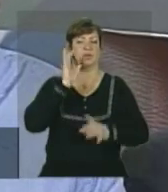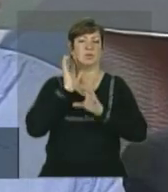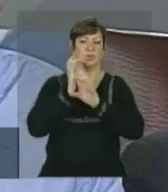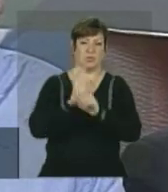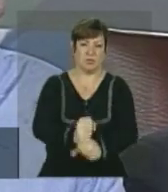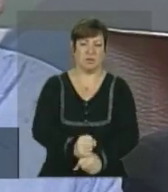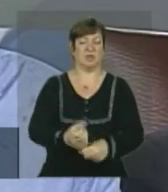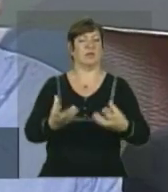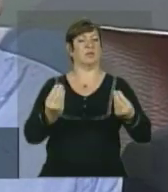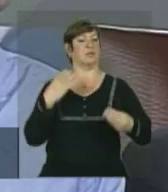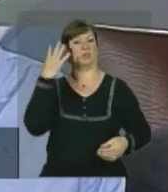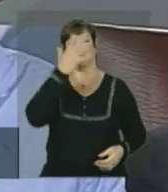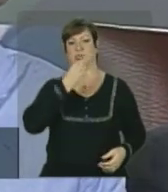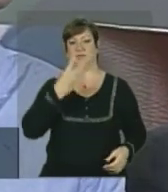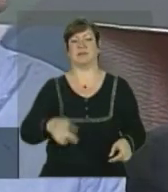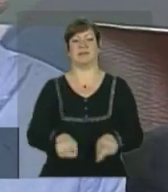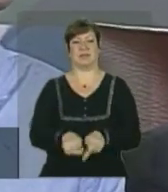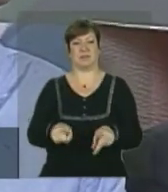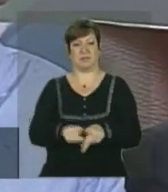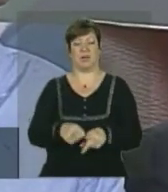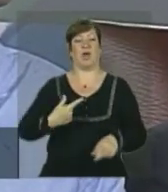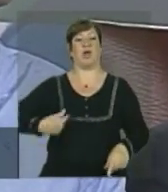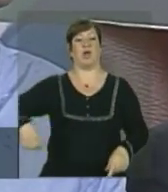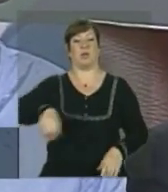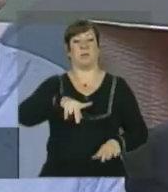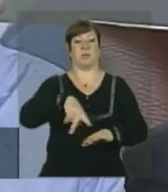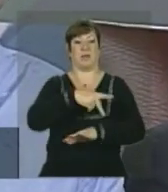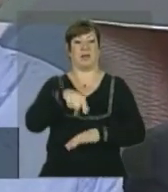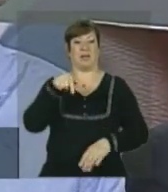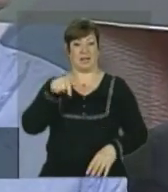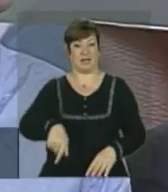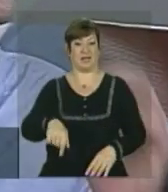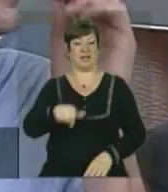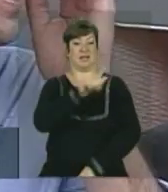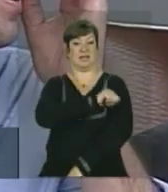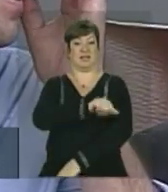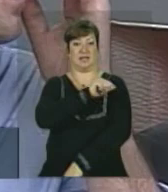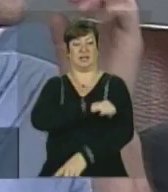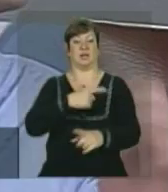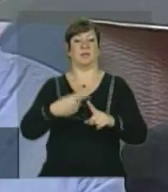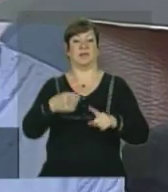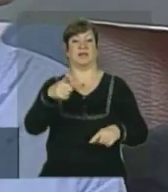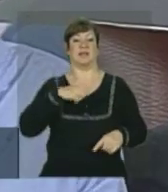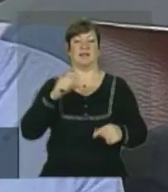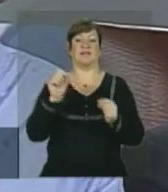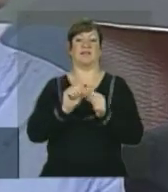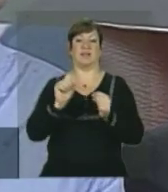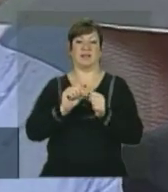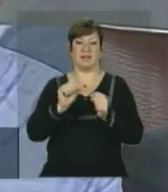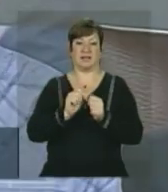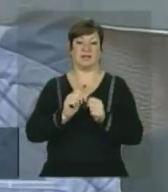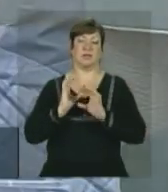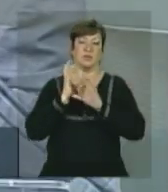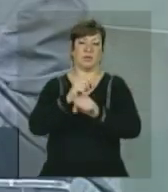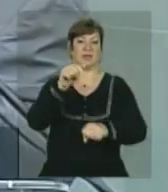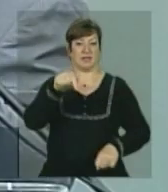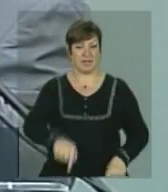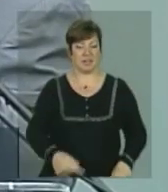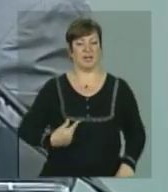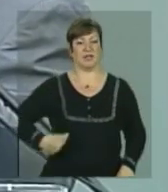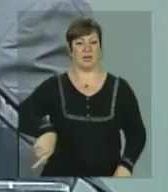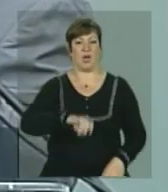que é uma história muito bonita também, no nosso país, no estado do Rio de Janeiro, que você vê construindo aqui no